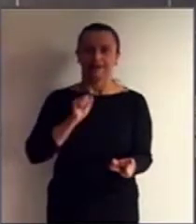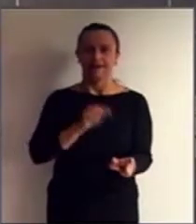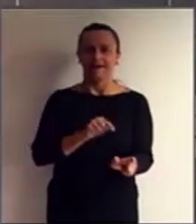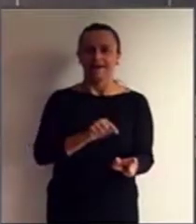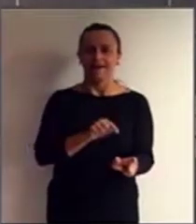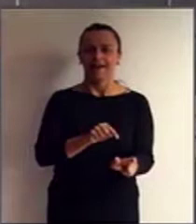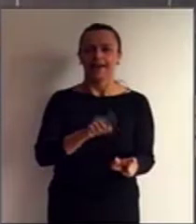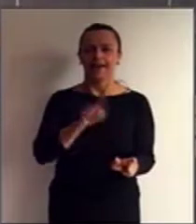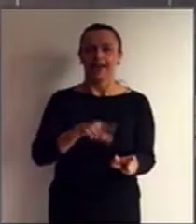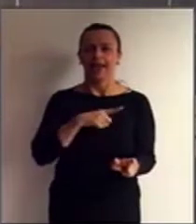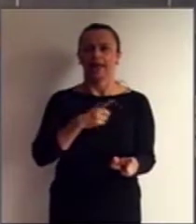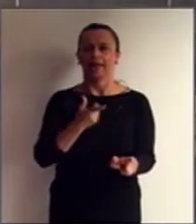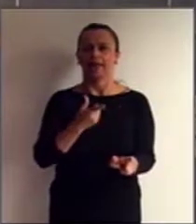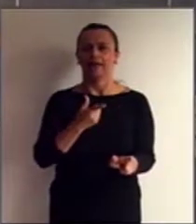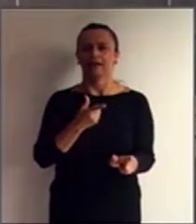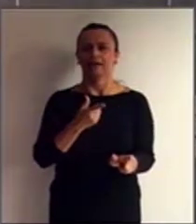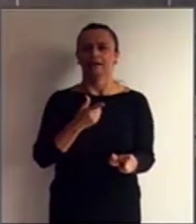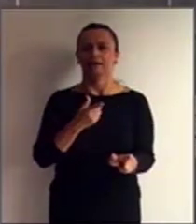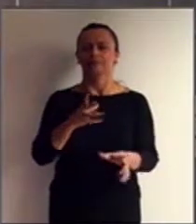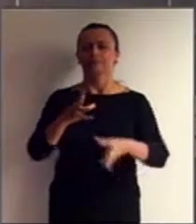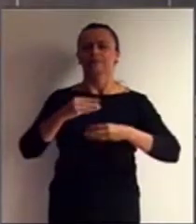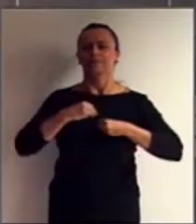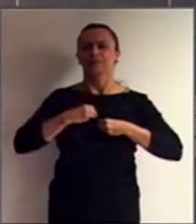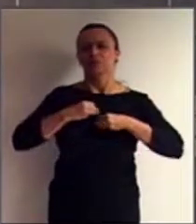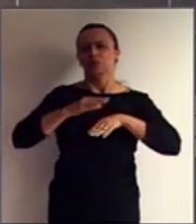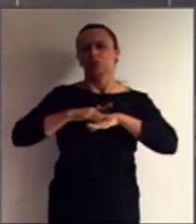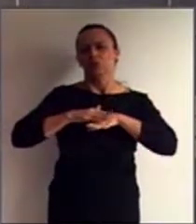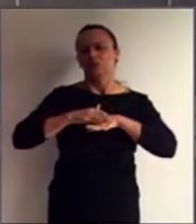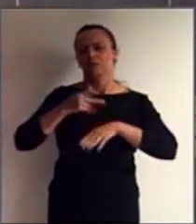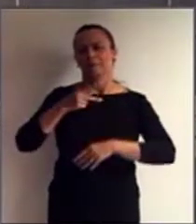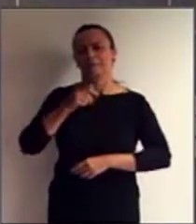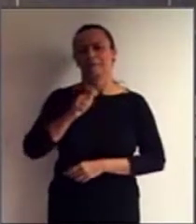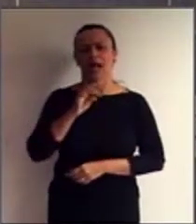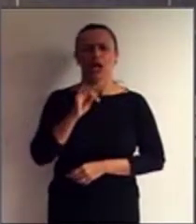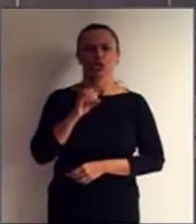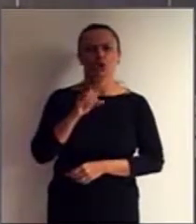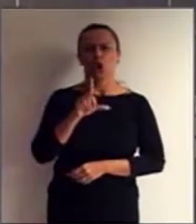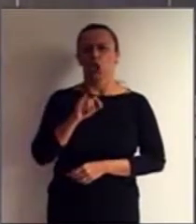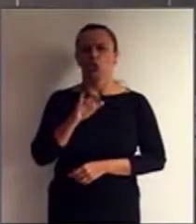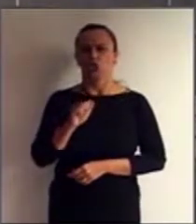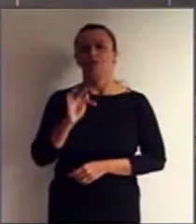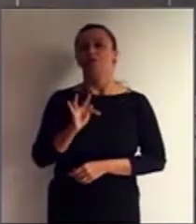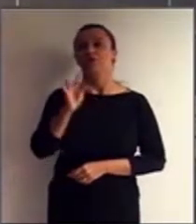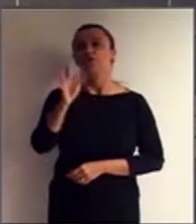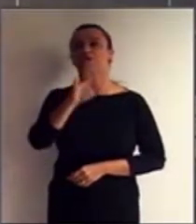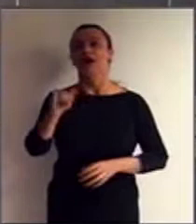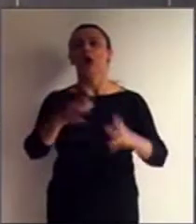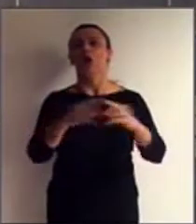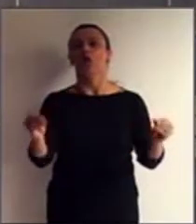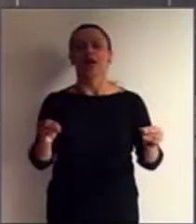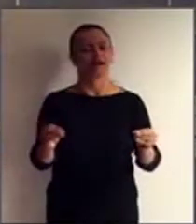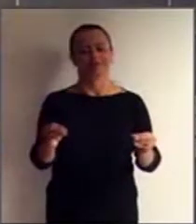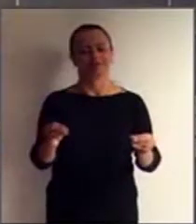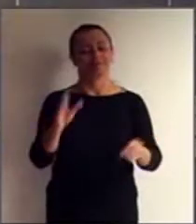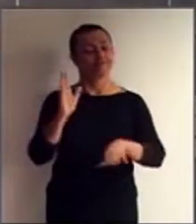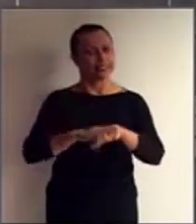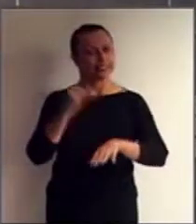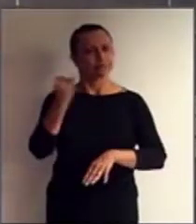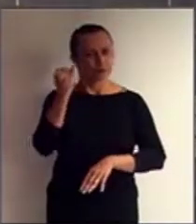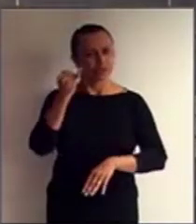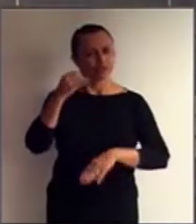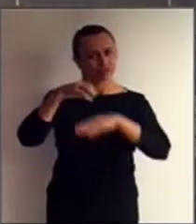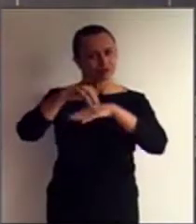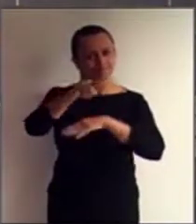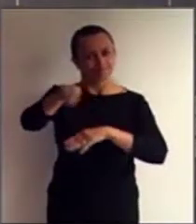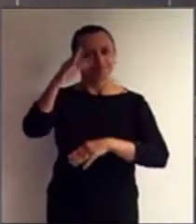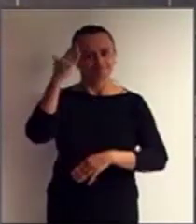pessoa portadora de uma patologia ou de uma doença a ser curada. Isso é muito importante que se diga.